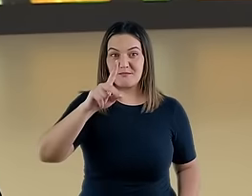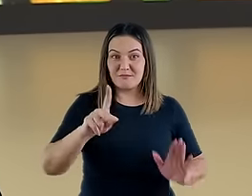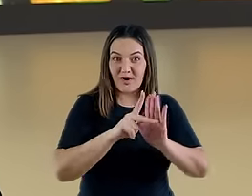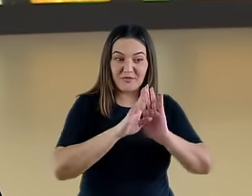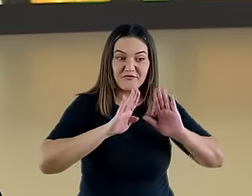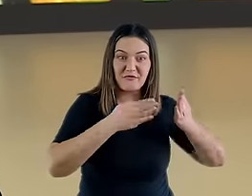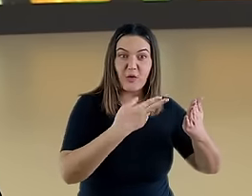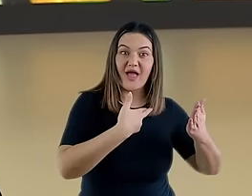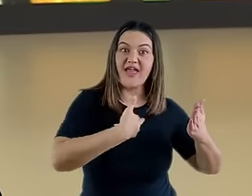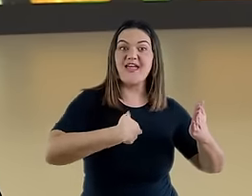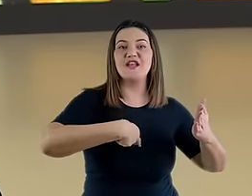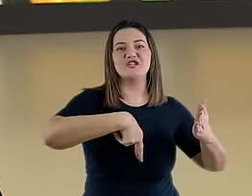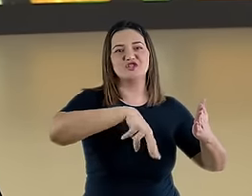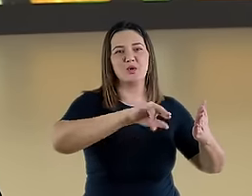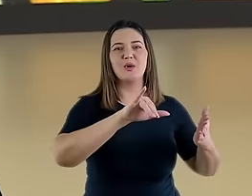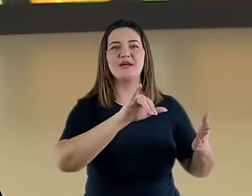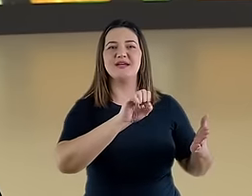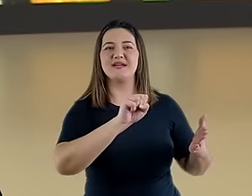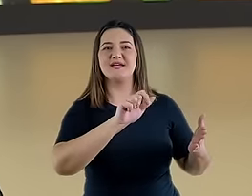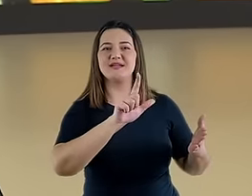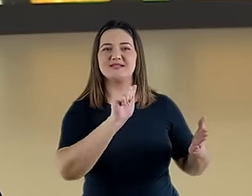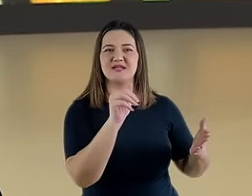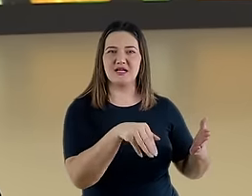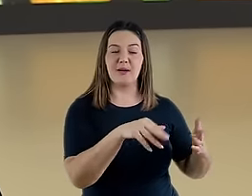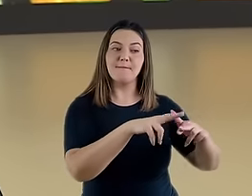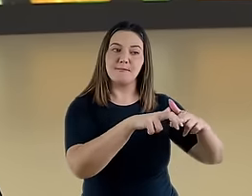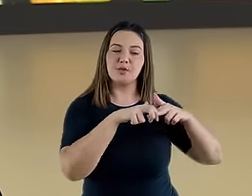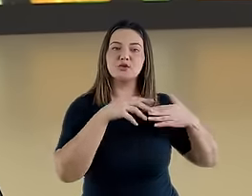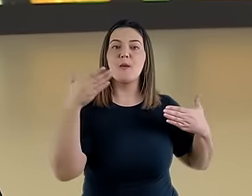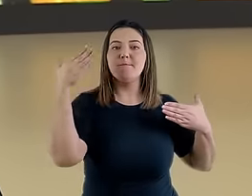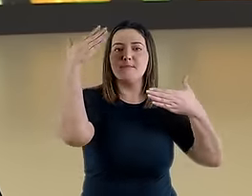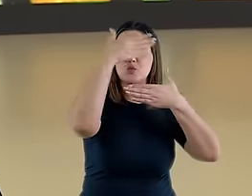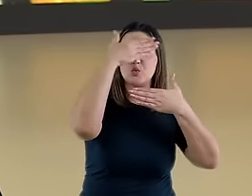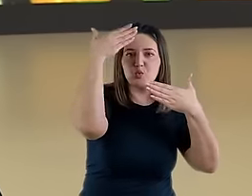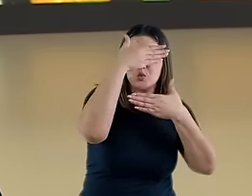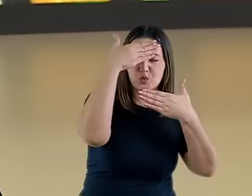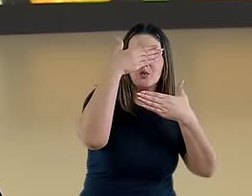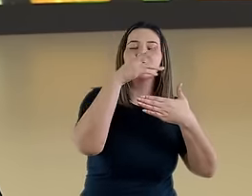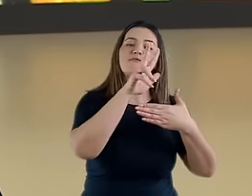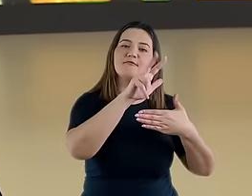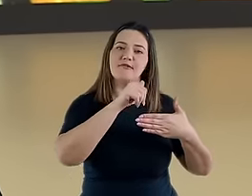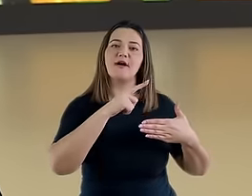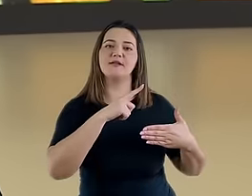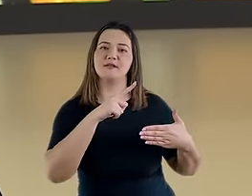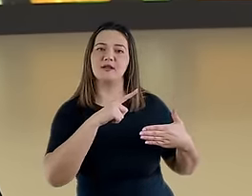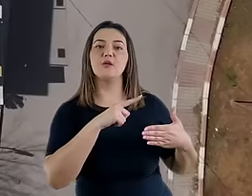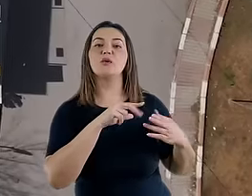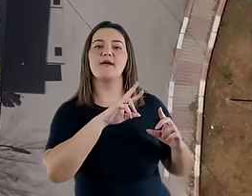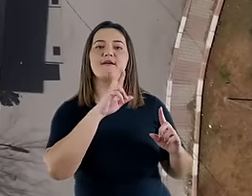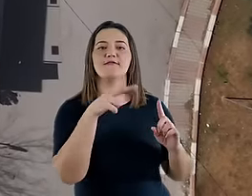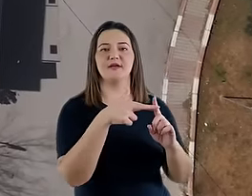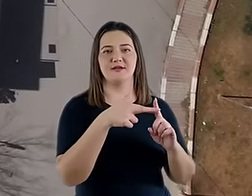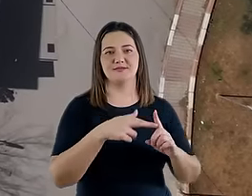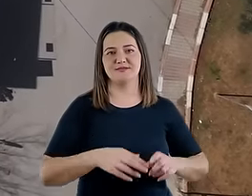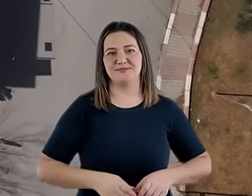Então ele acredita que, por serem governantes muçulmanos, ali teria uma referência ao islã.